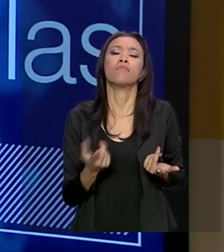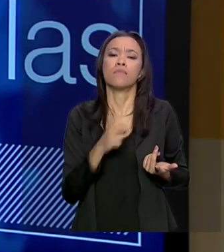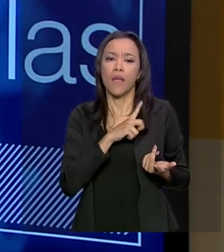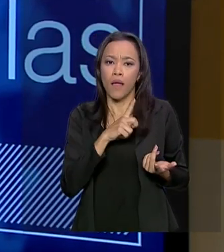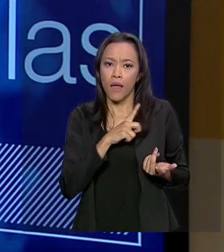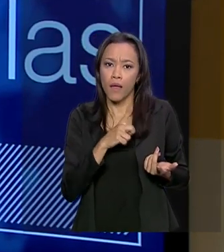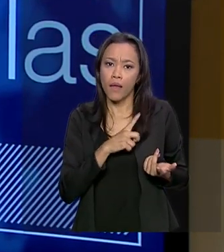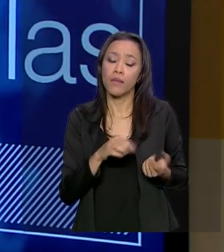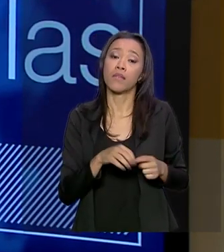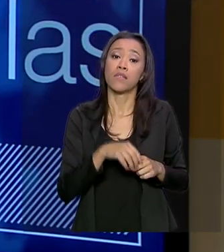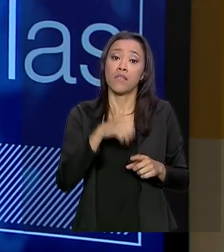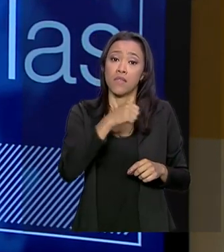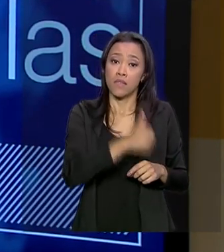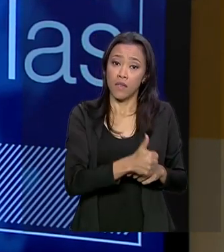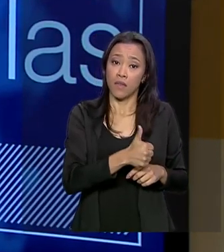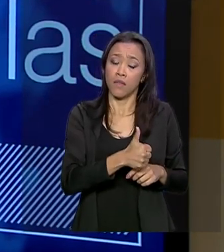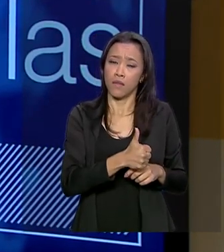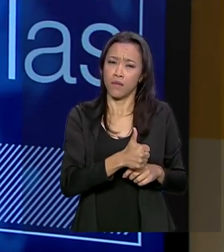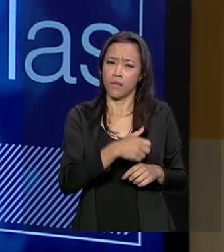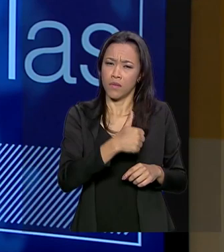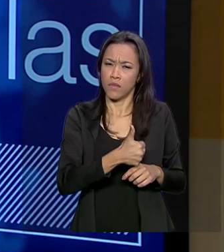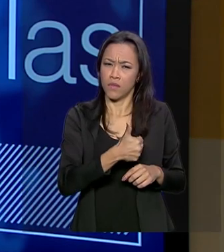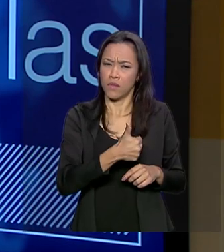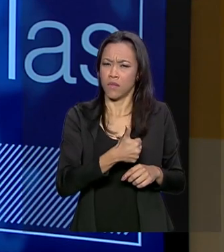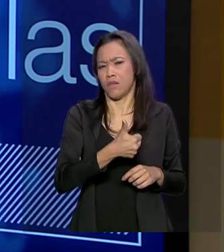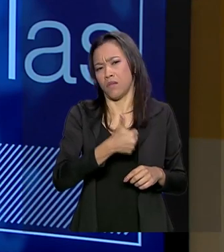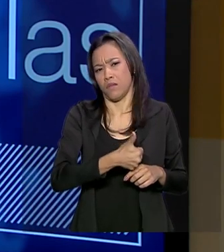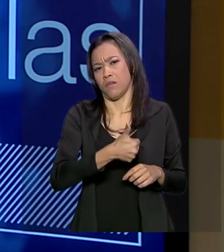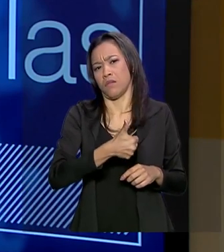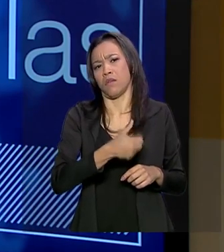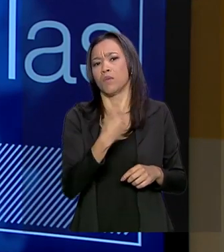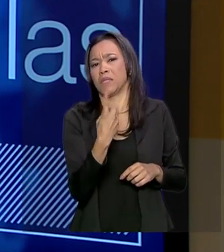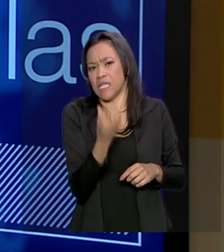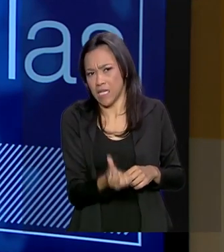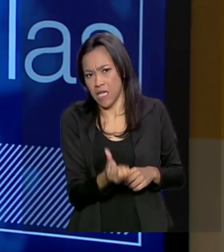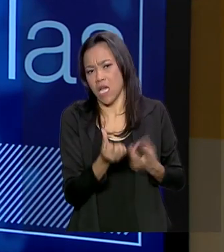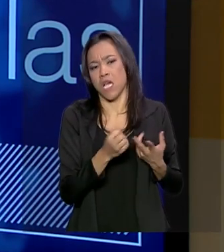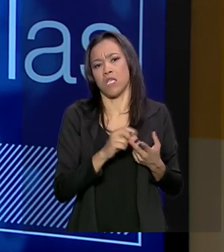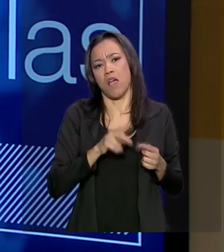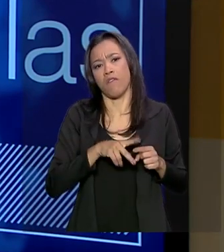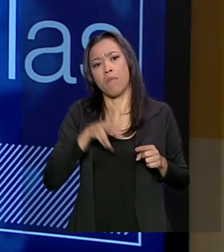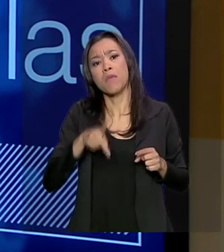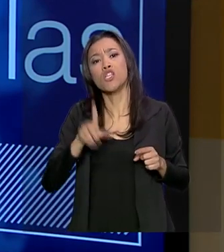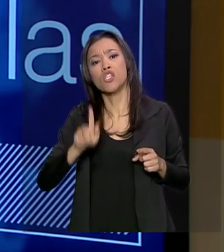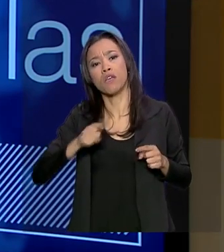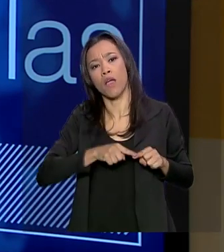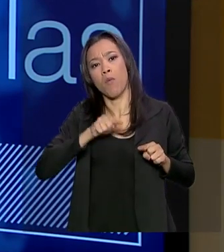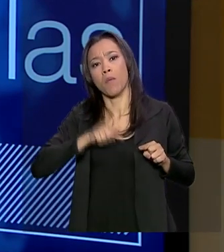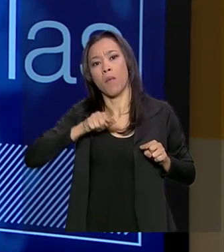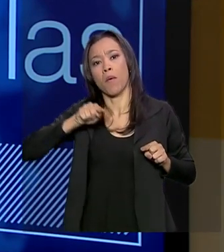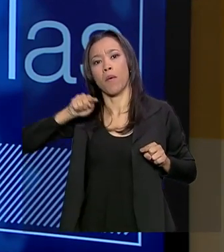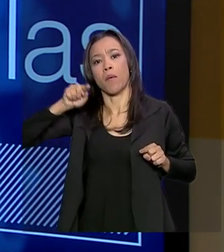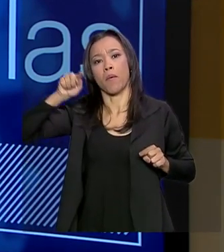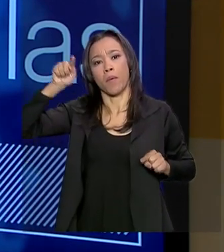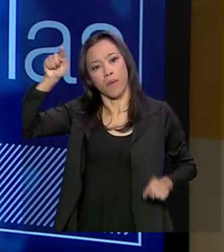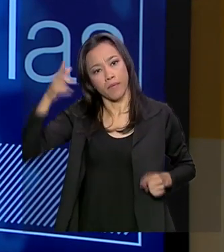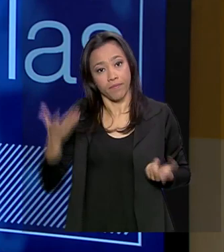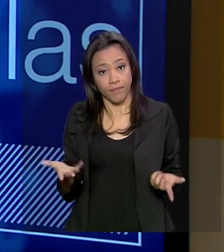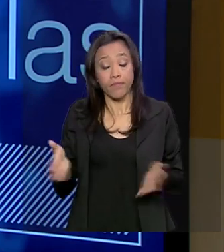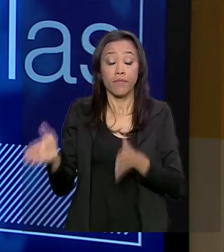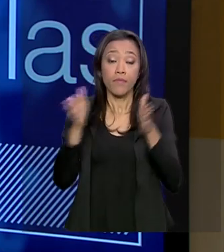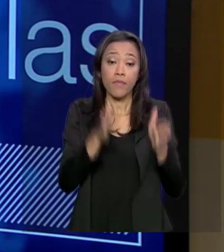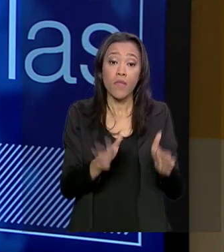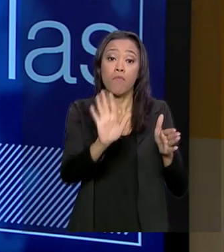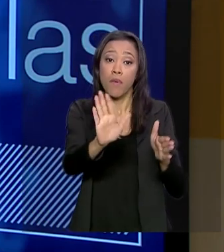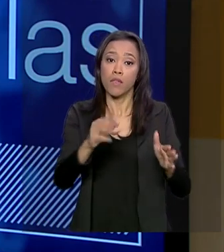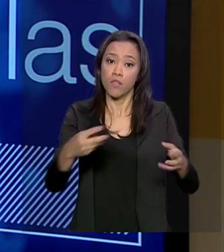ao final do ano que vem. E assim vai crescendo numa PG, numa progressão geométrica. Mas a gente